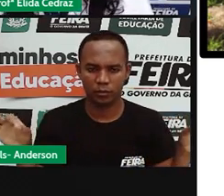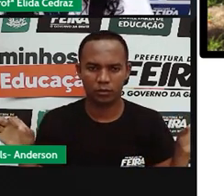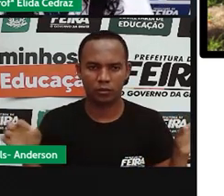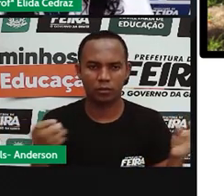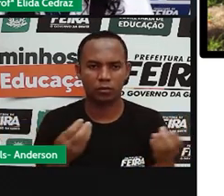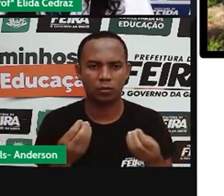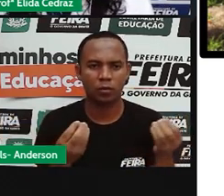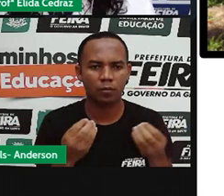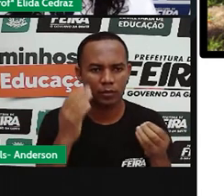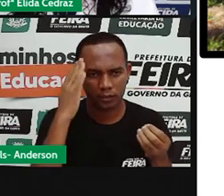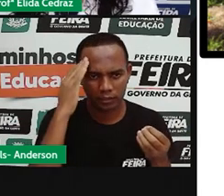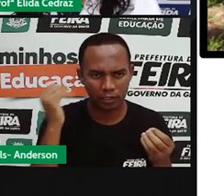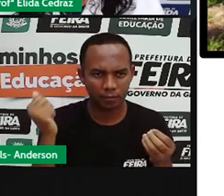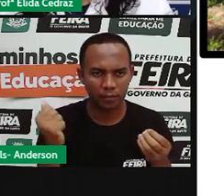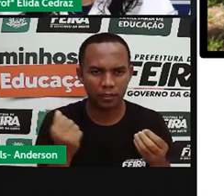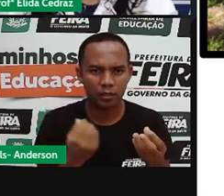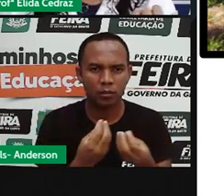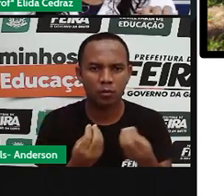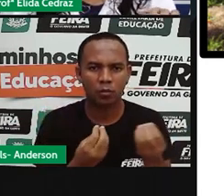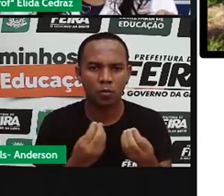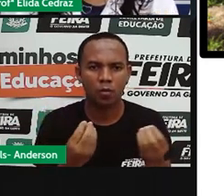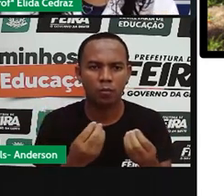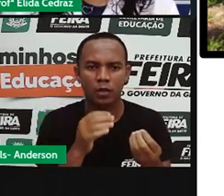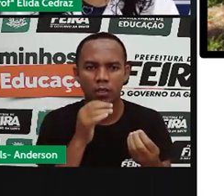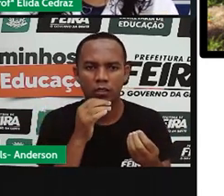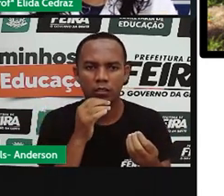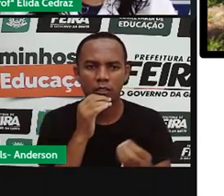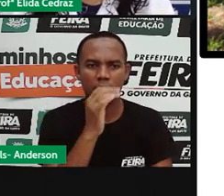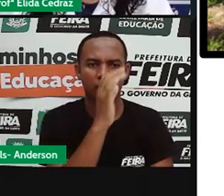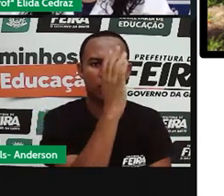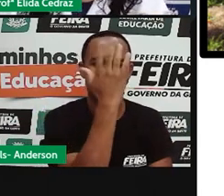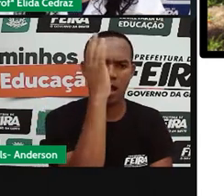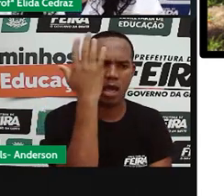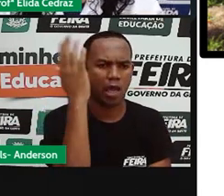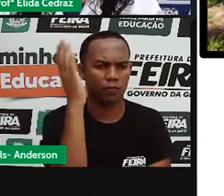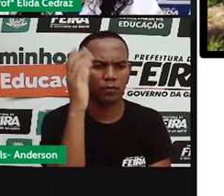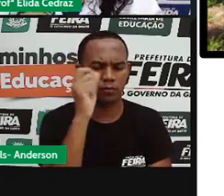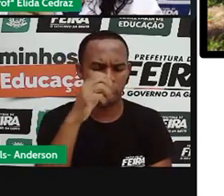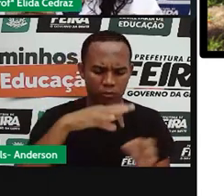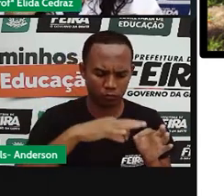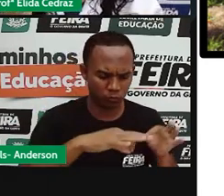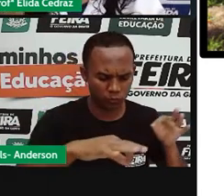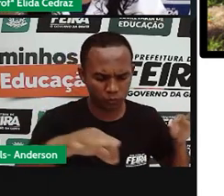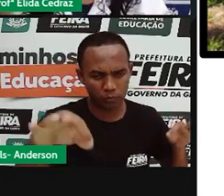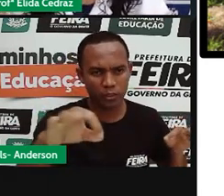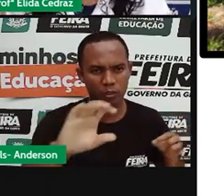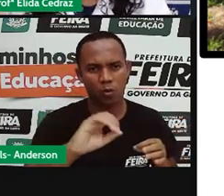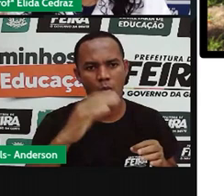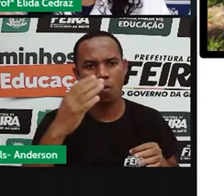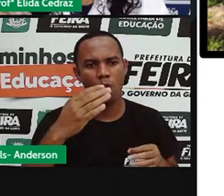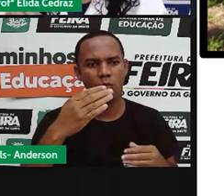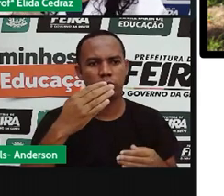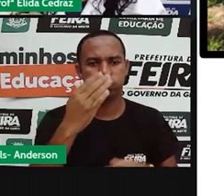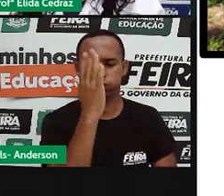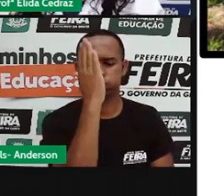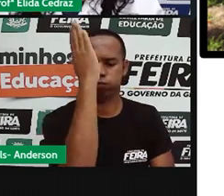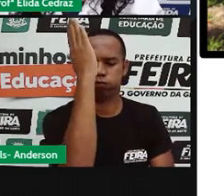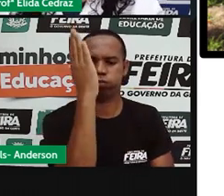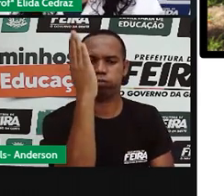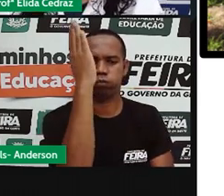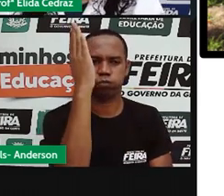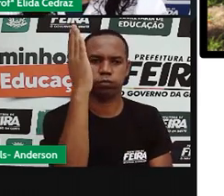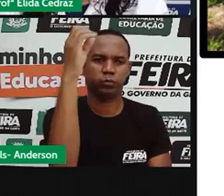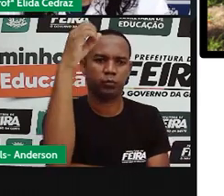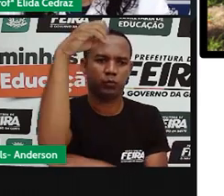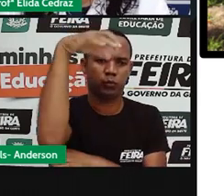Não sabemos dizer agora se foi a sombra do mar, se foi a sombra do poste. Eles